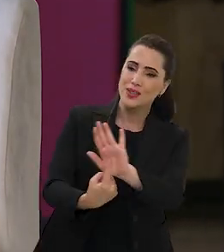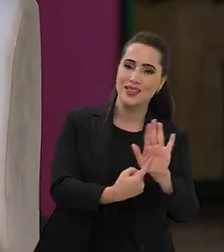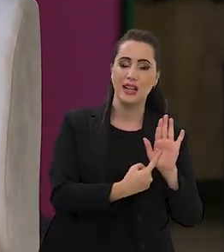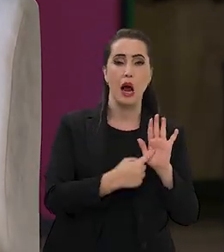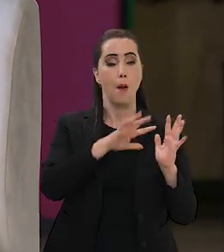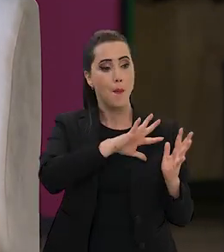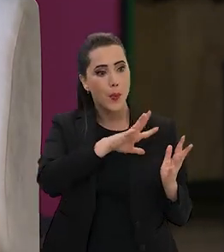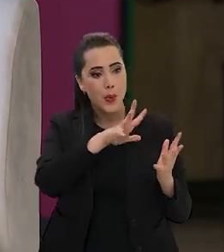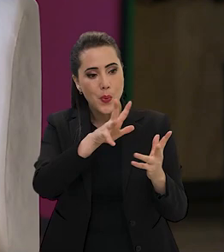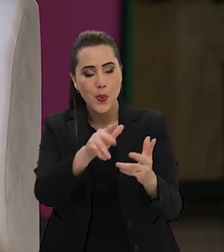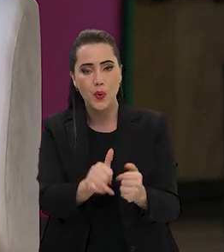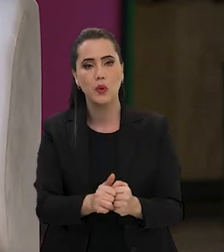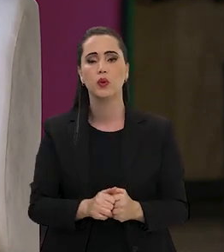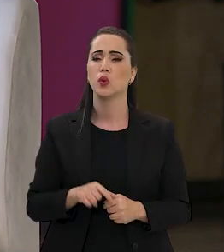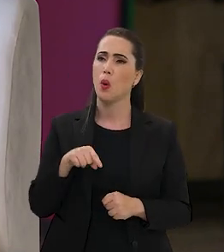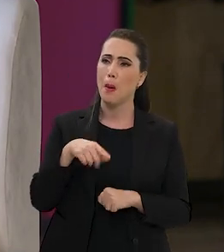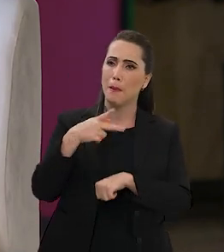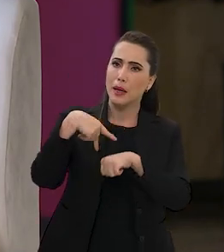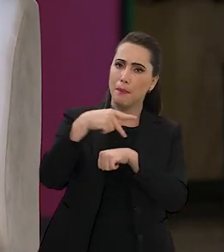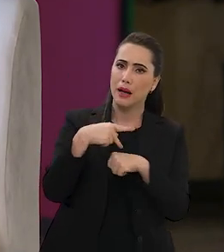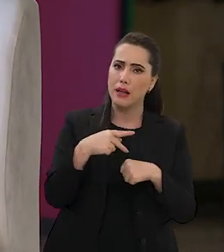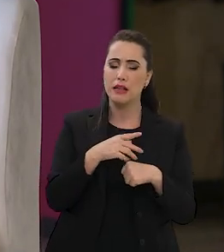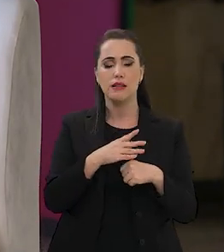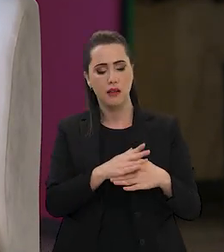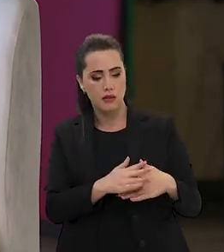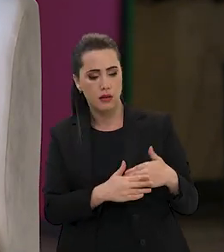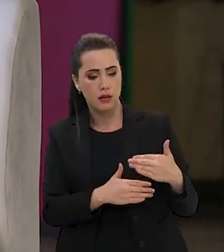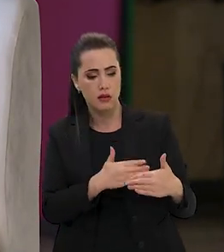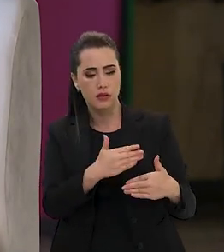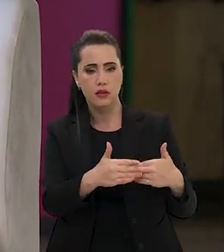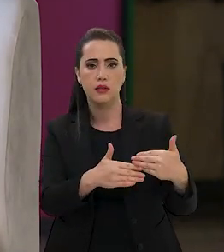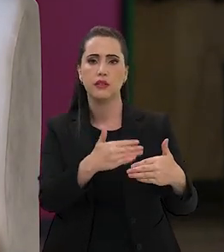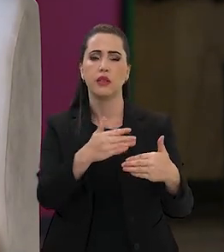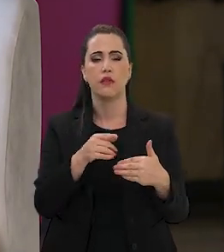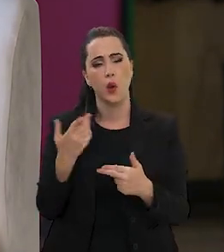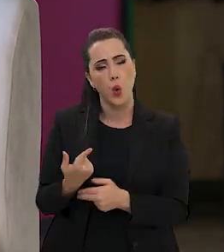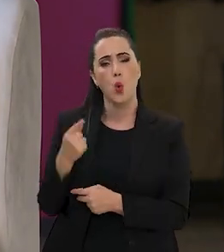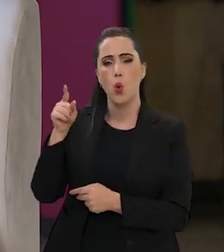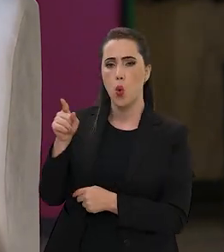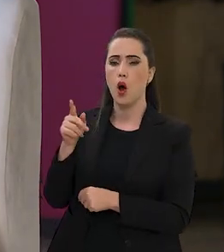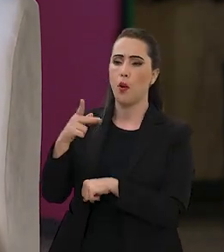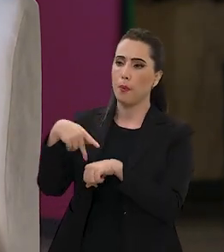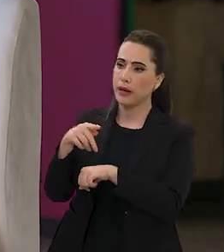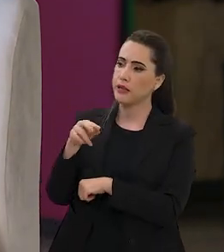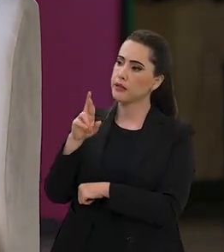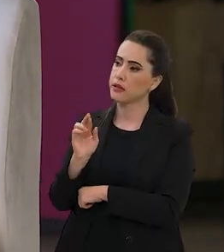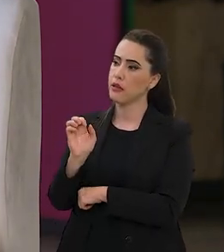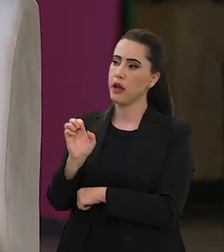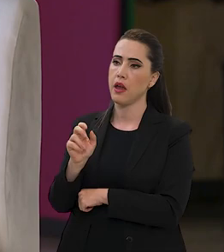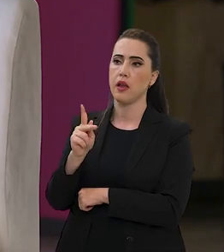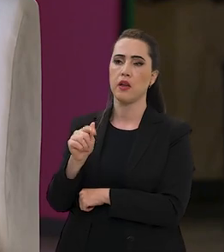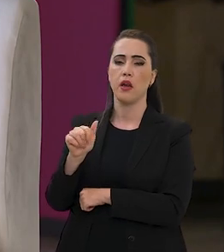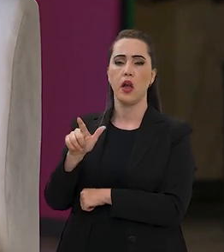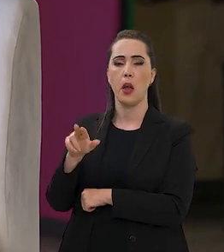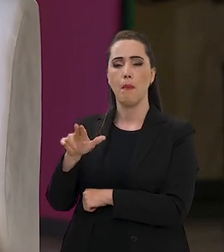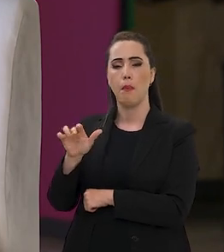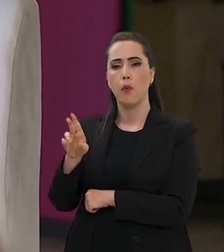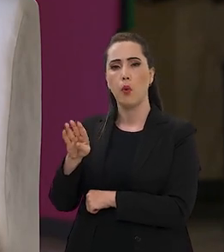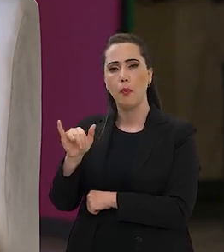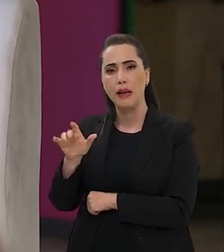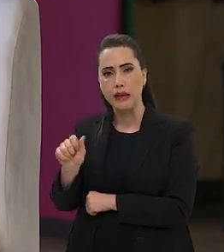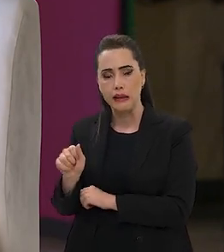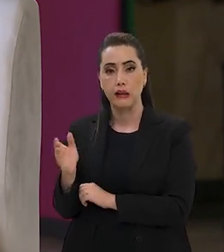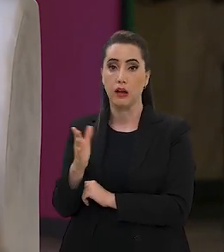internacional para os países que ainda estão, eu diria, desenvolvendo, como é o caso da República Dominicana, dando esses